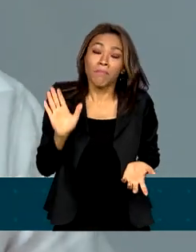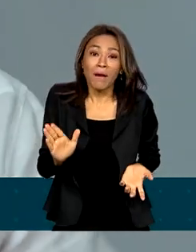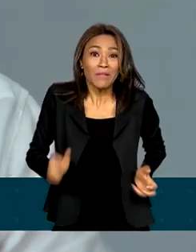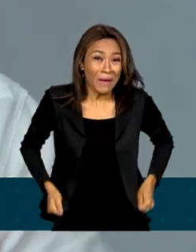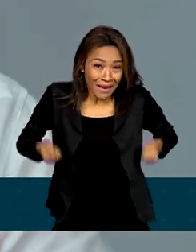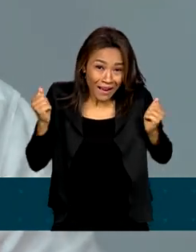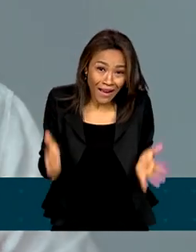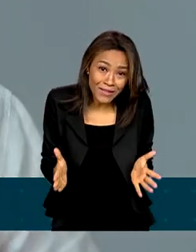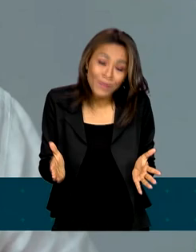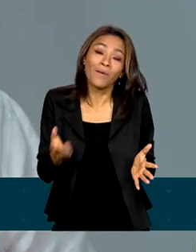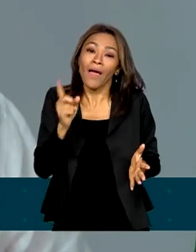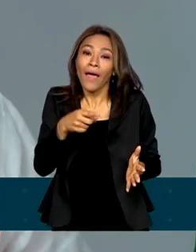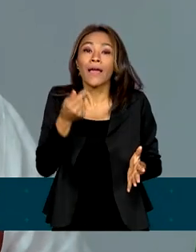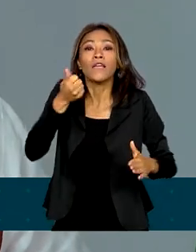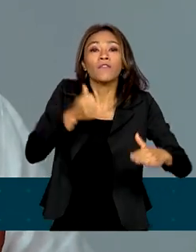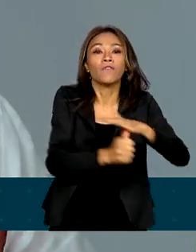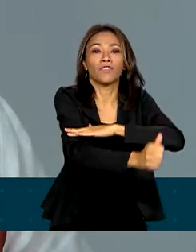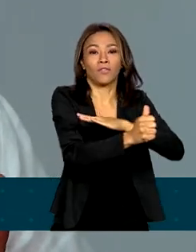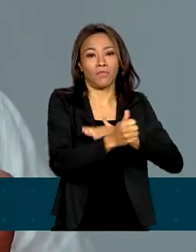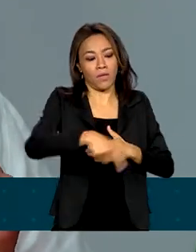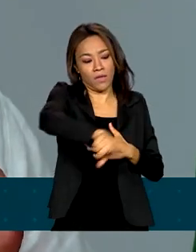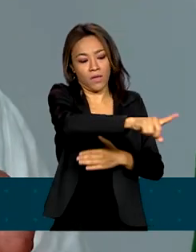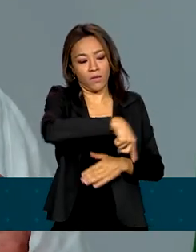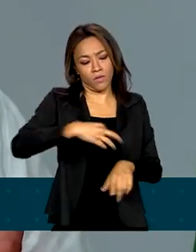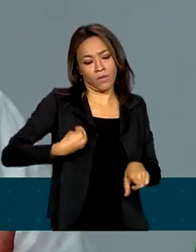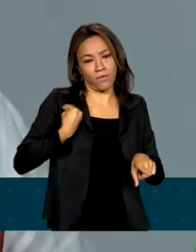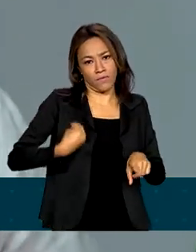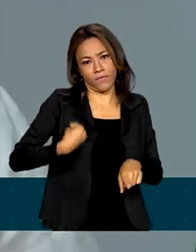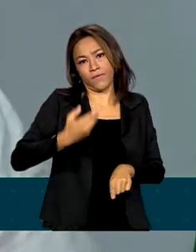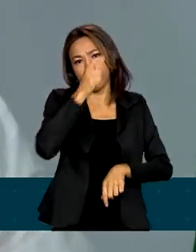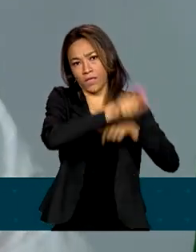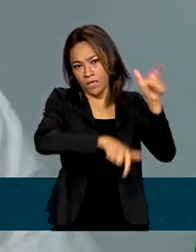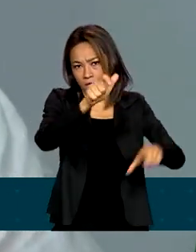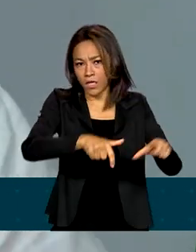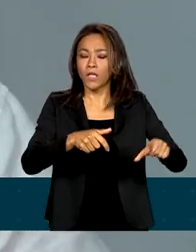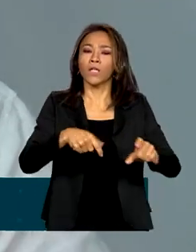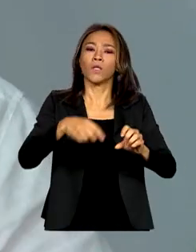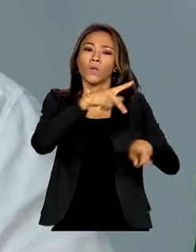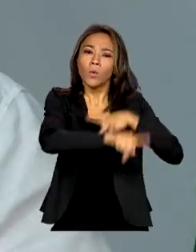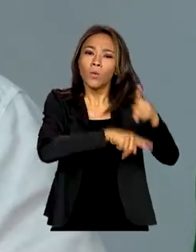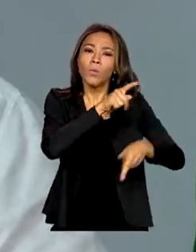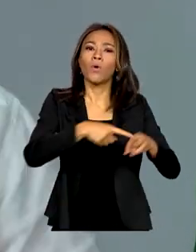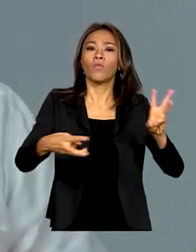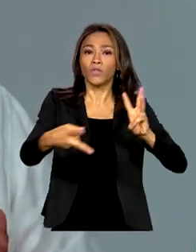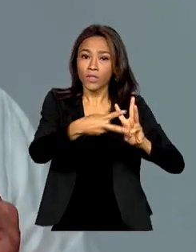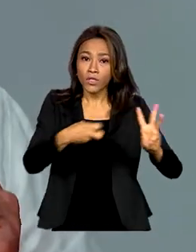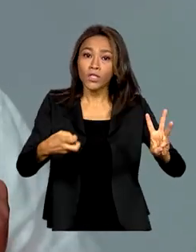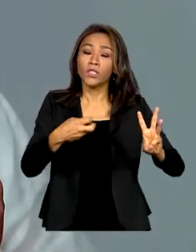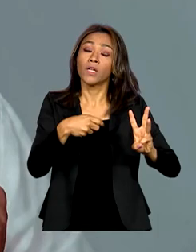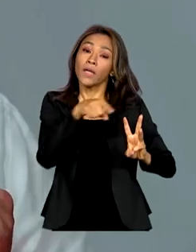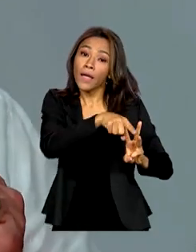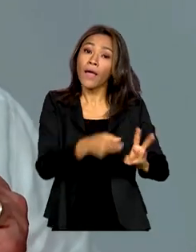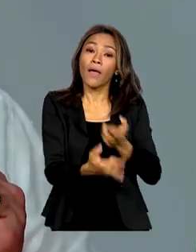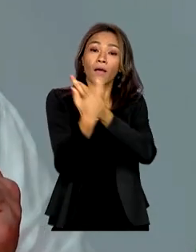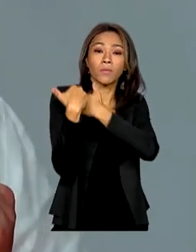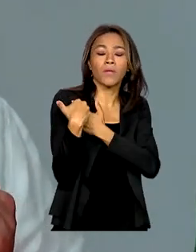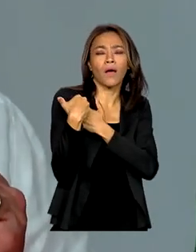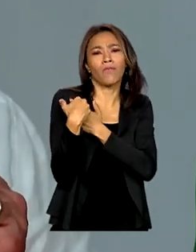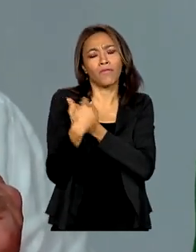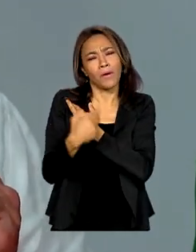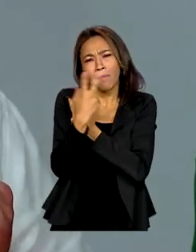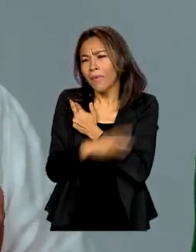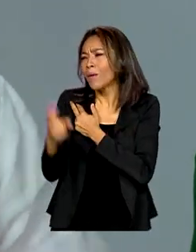isso não é gasto, isso é investimento na sobrevivência do povo indígena que é responsável por grande parte da